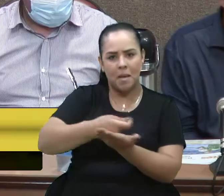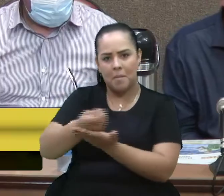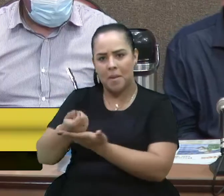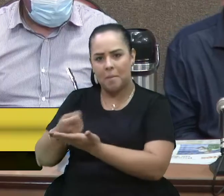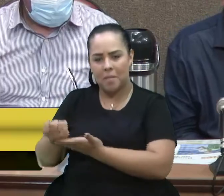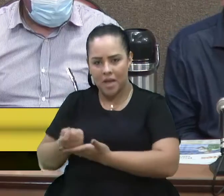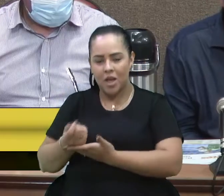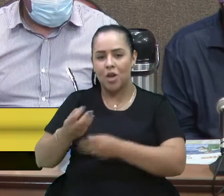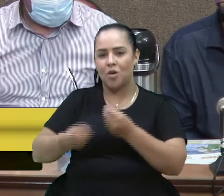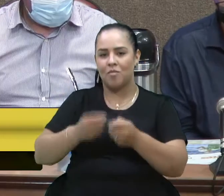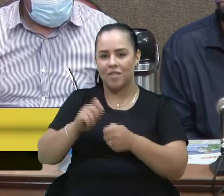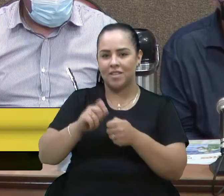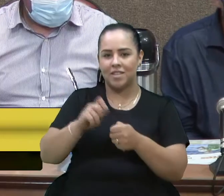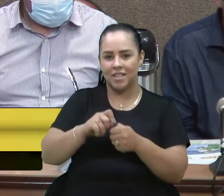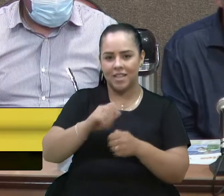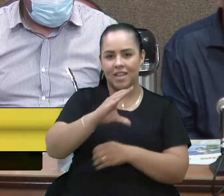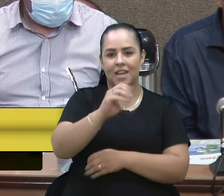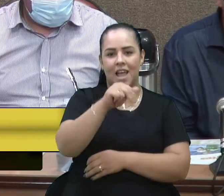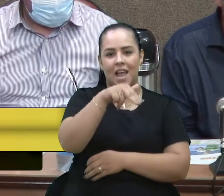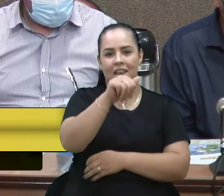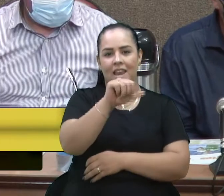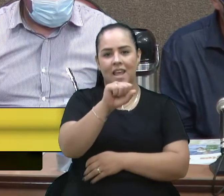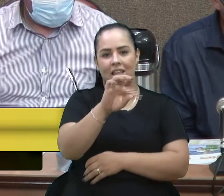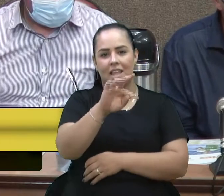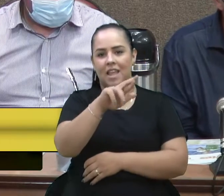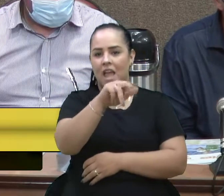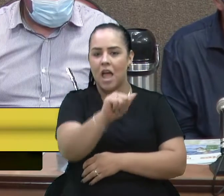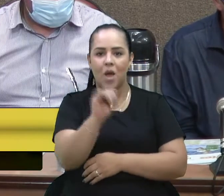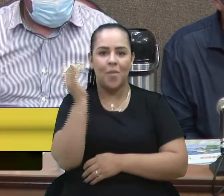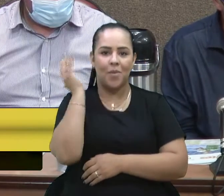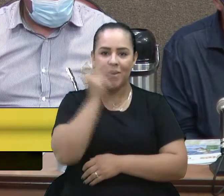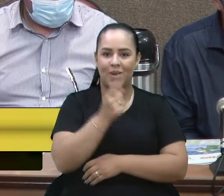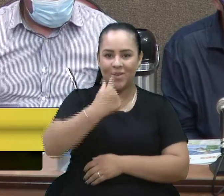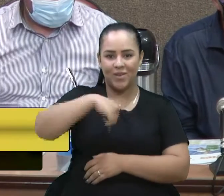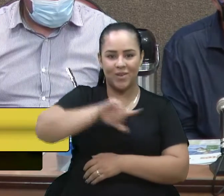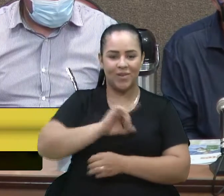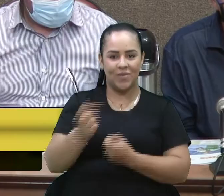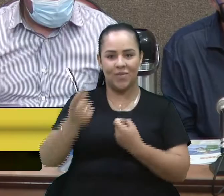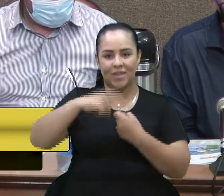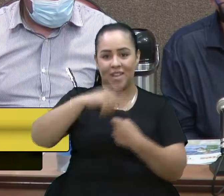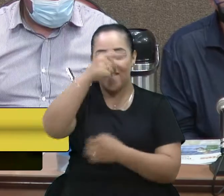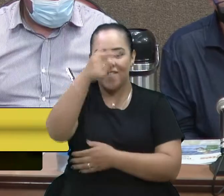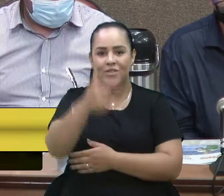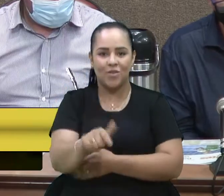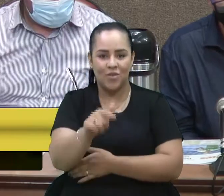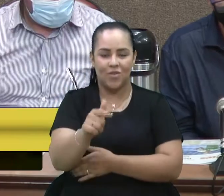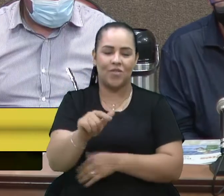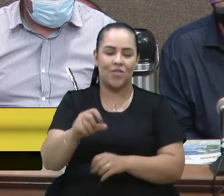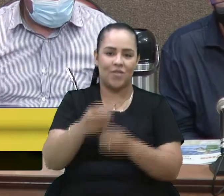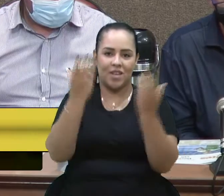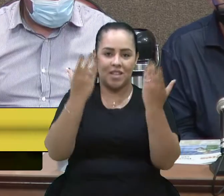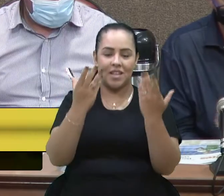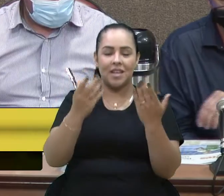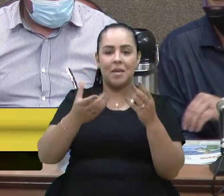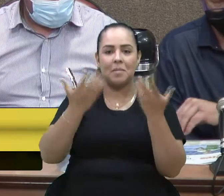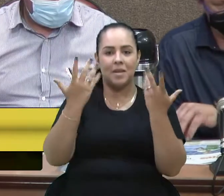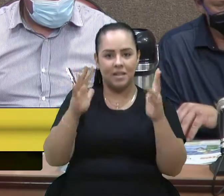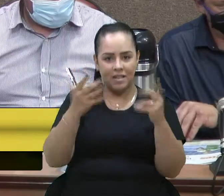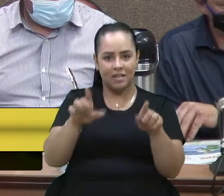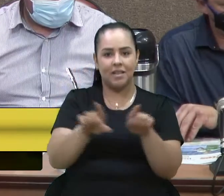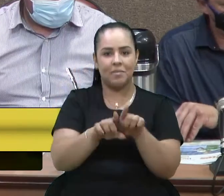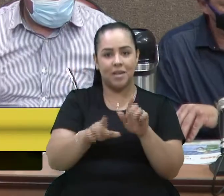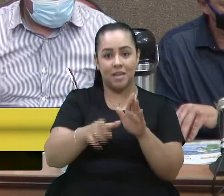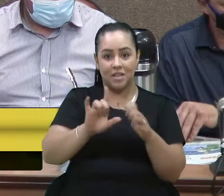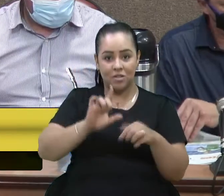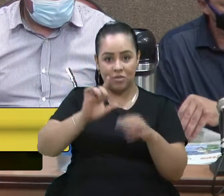canastra, né, vereador da tarde. Que coisa mais linda a gente voltar com a festa. E quero parabenizar, antes de terminar o meu tempo, as